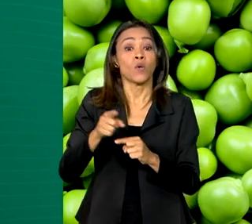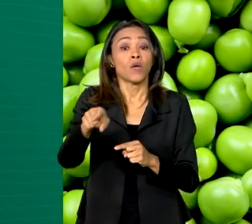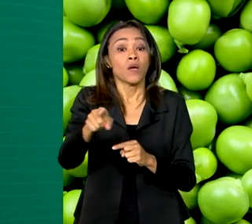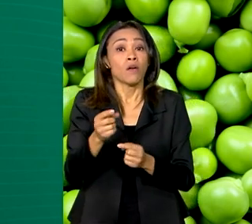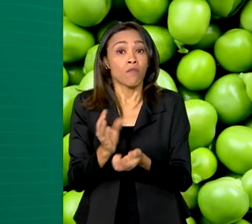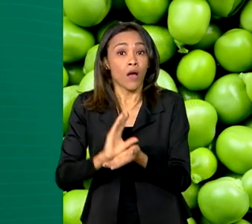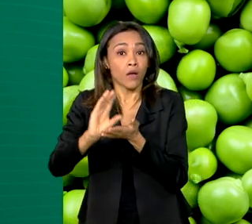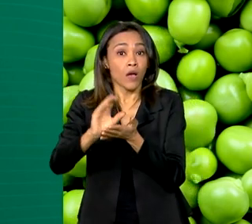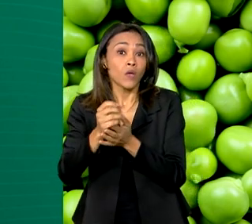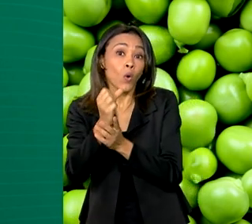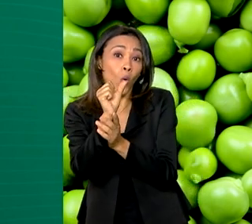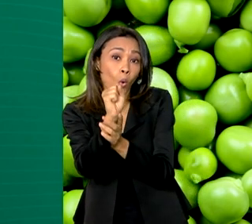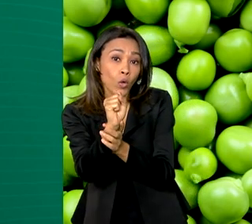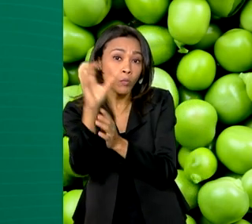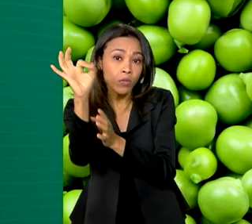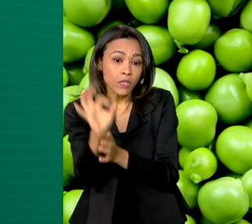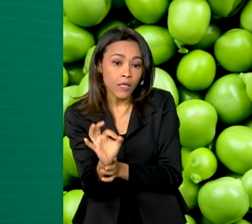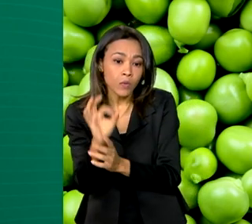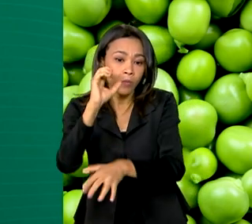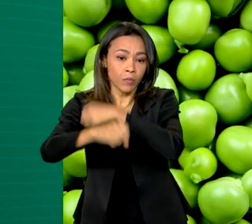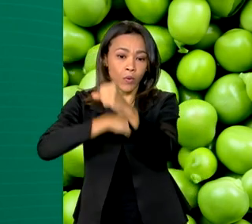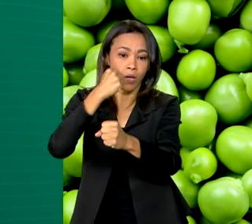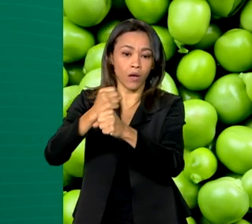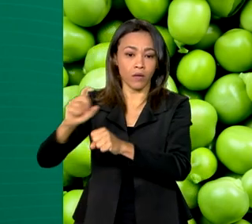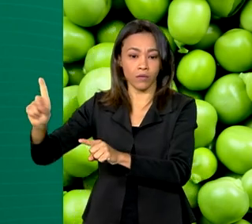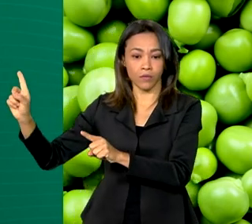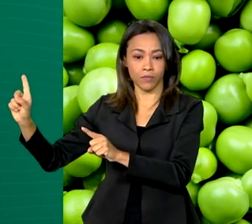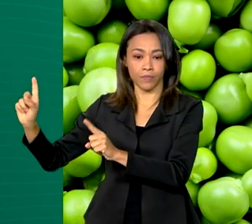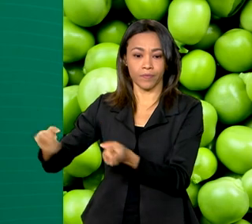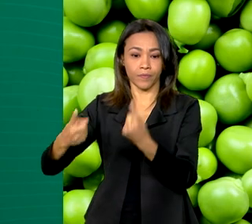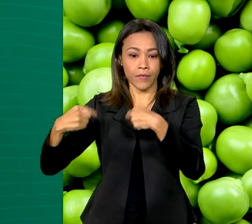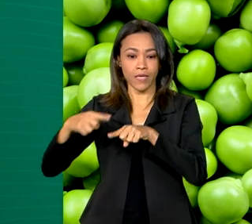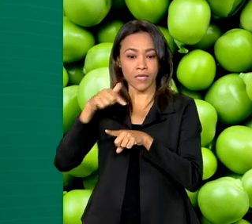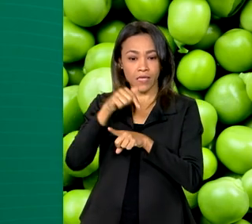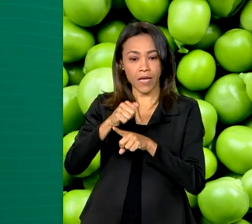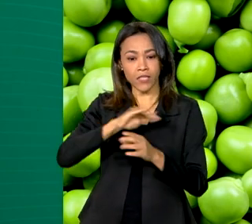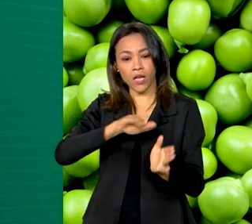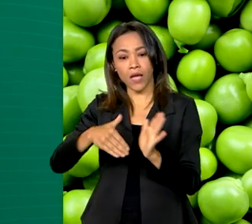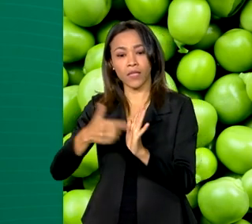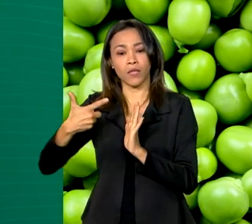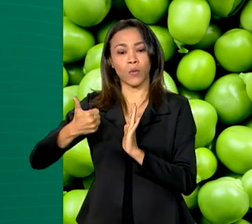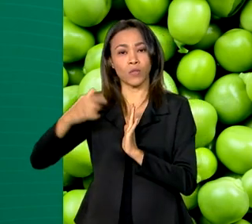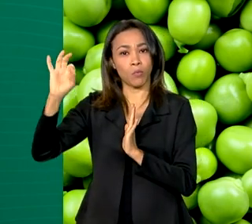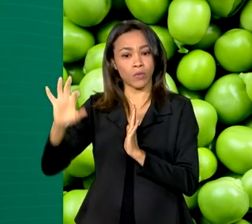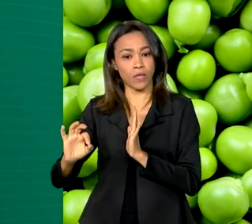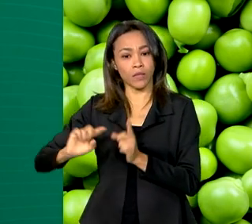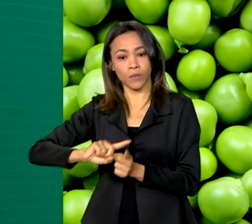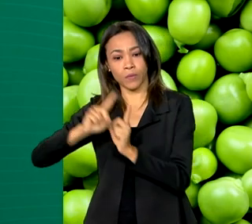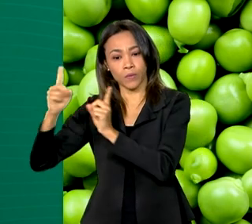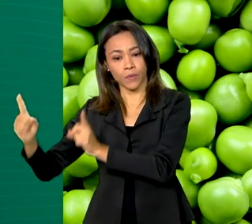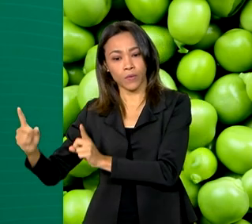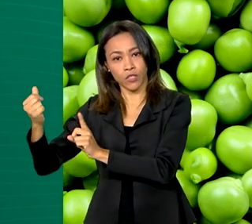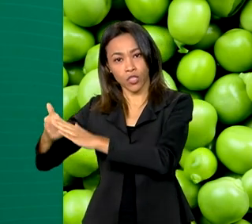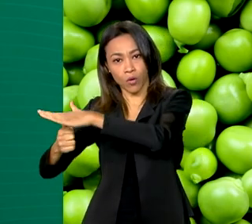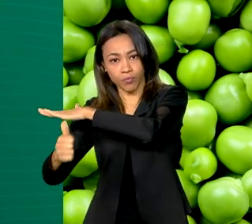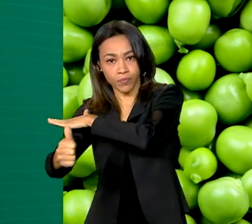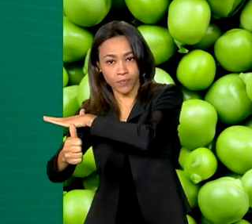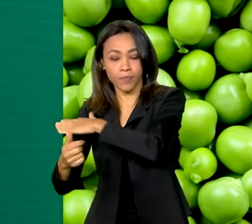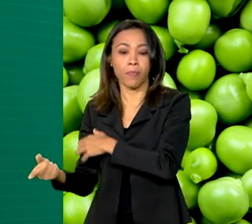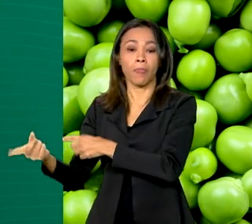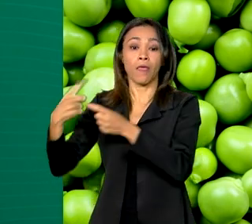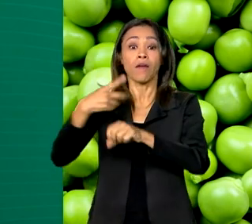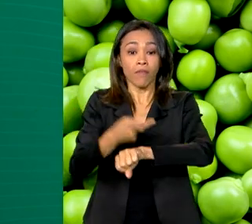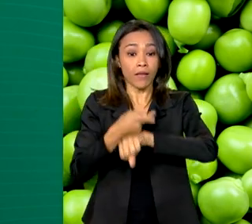8% ao ano para produtores do Pronamp, e de 7% a 12% ao ano em investimentos. Serão